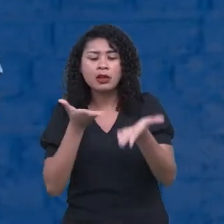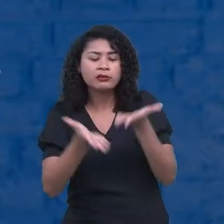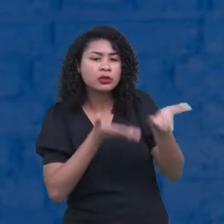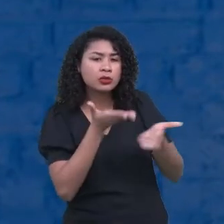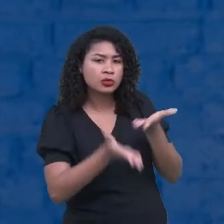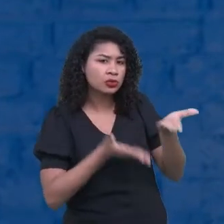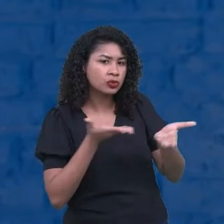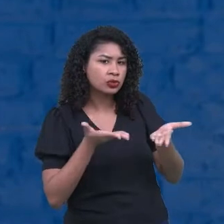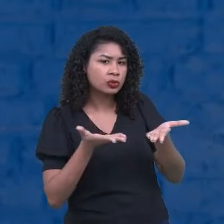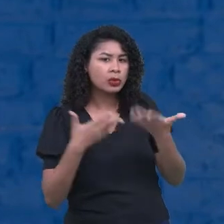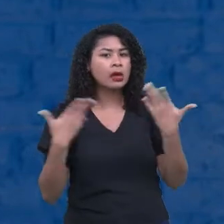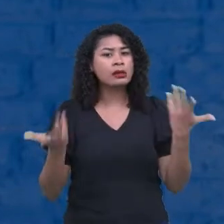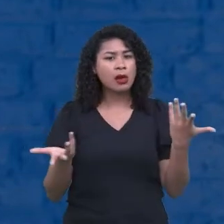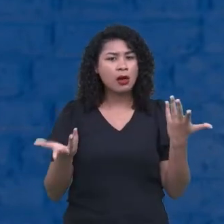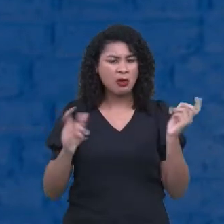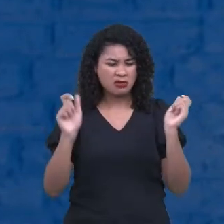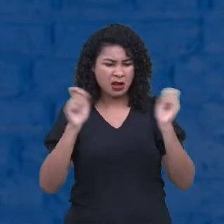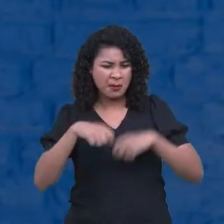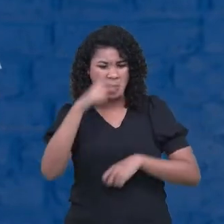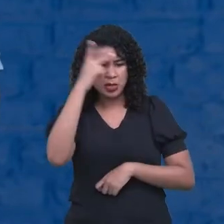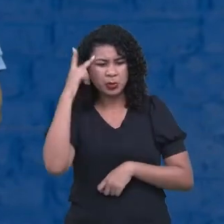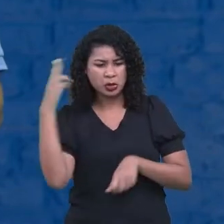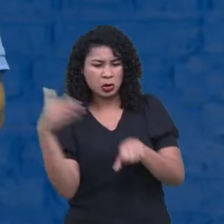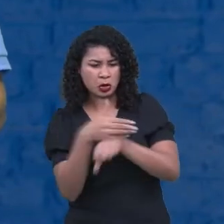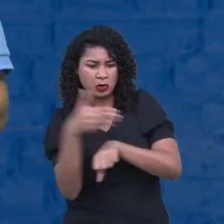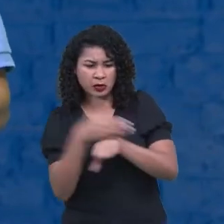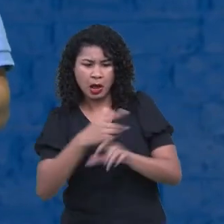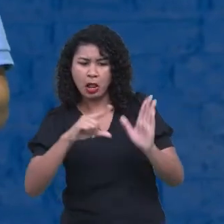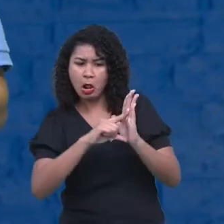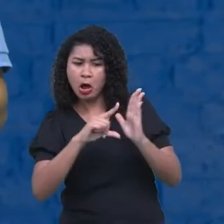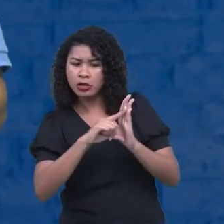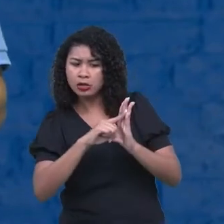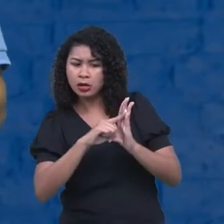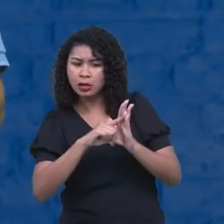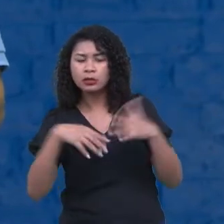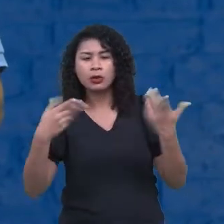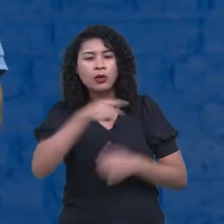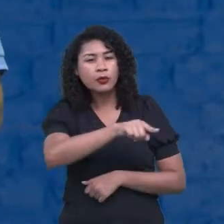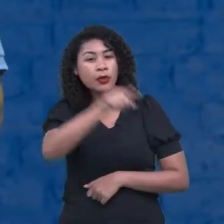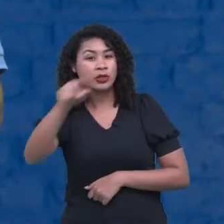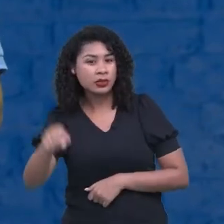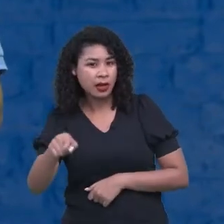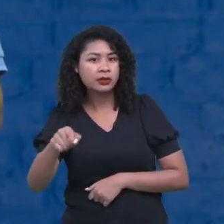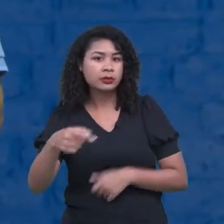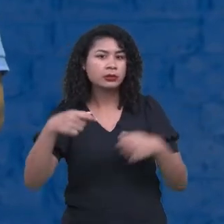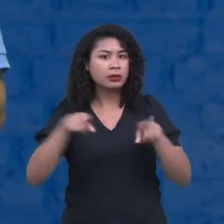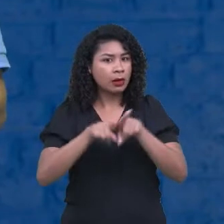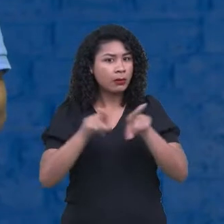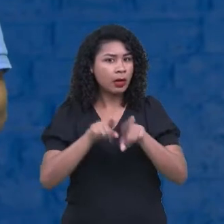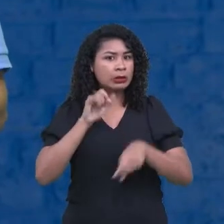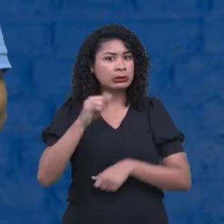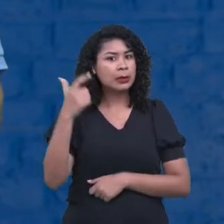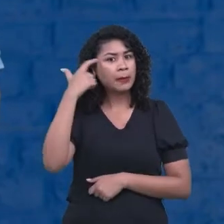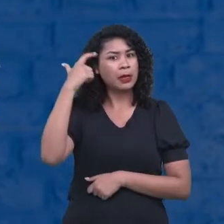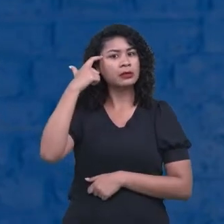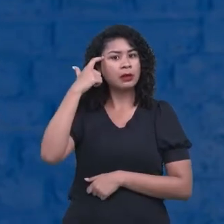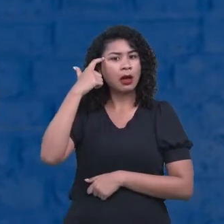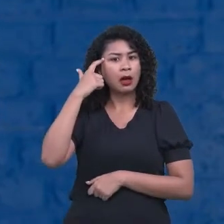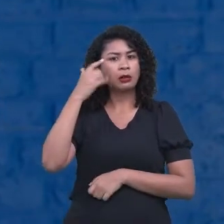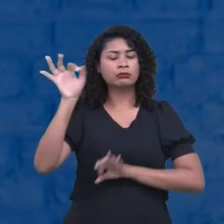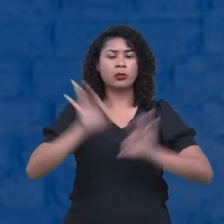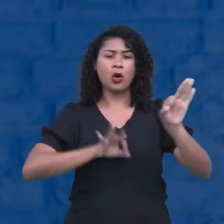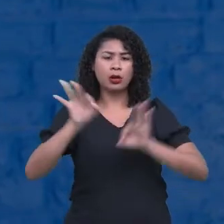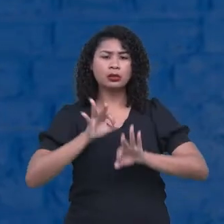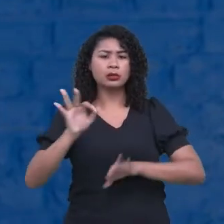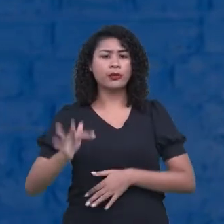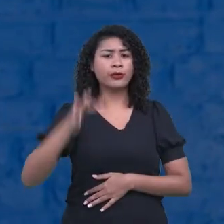probabilidade de ter sucesso? Então, você também, quando desejar, fizer o seu projeto de vida, vê, nossa,